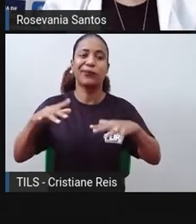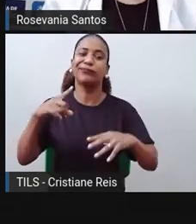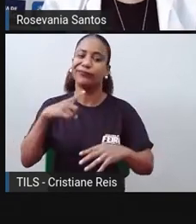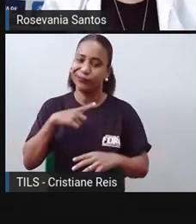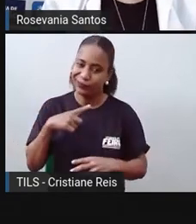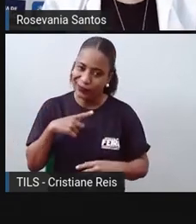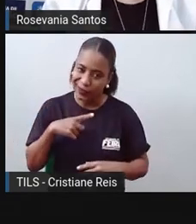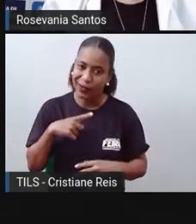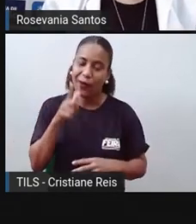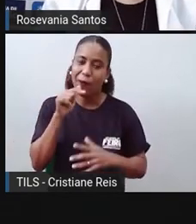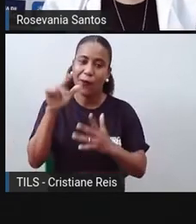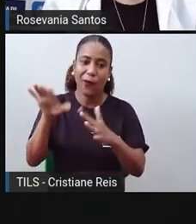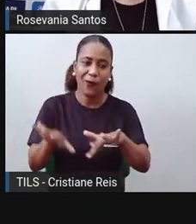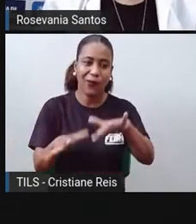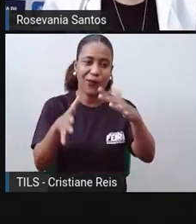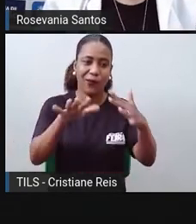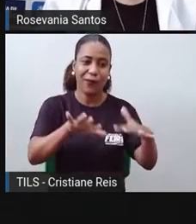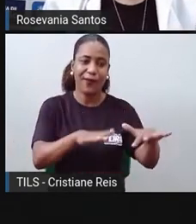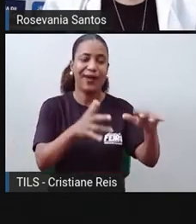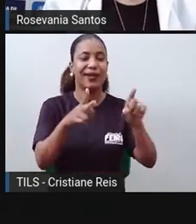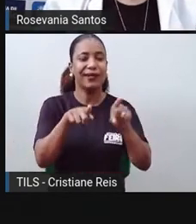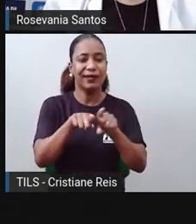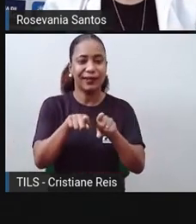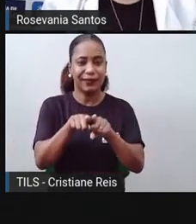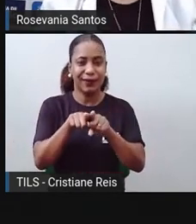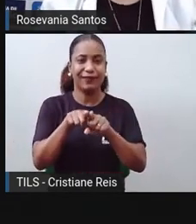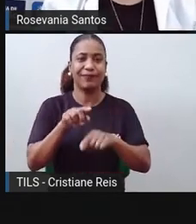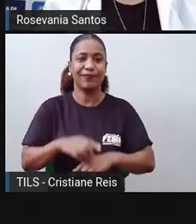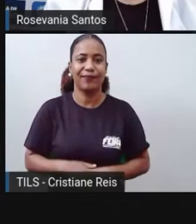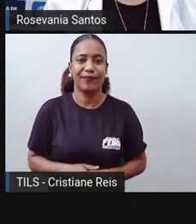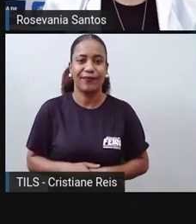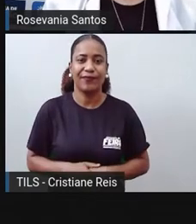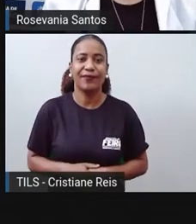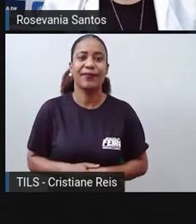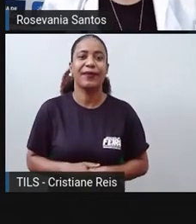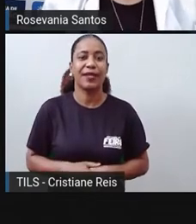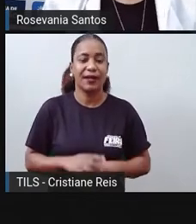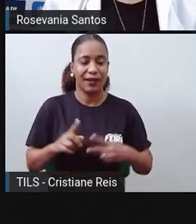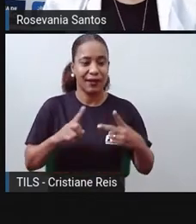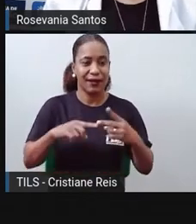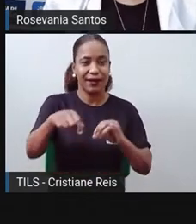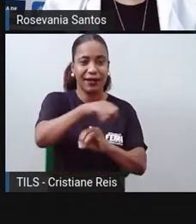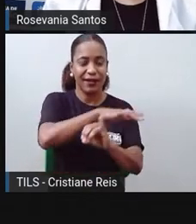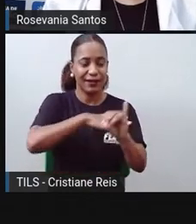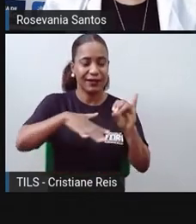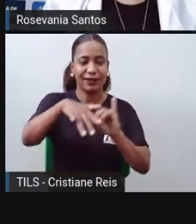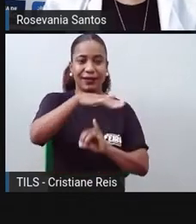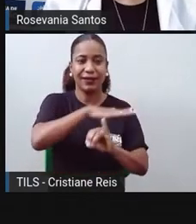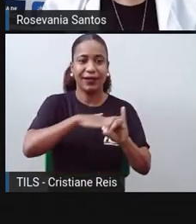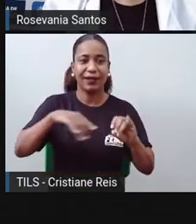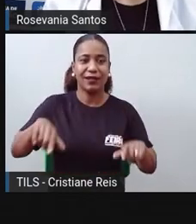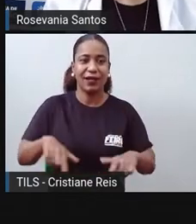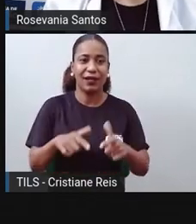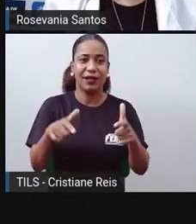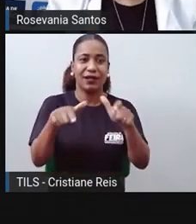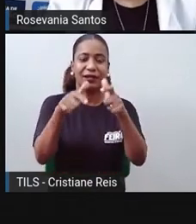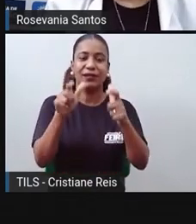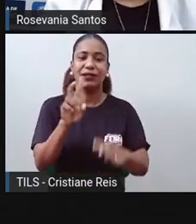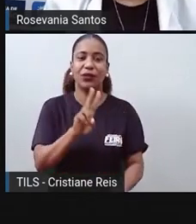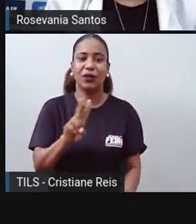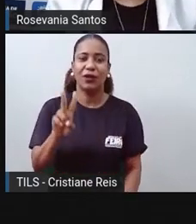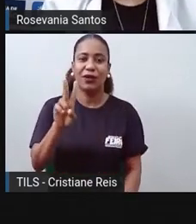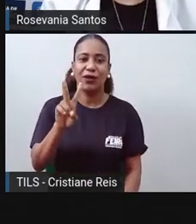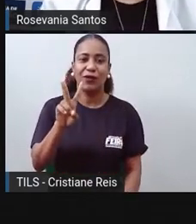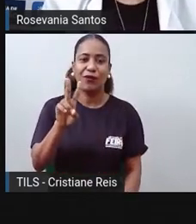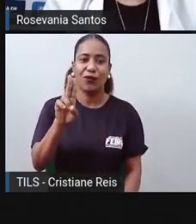maremotos. Então, as ilhas vulcânicas têm origem na consolidação do magma, no assoalho oceânico, que é